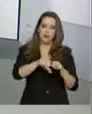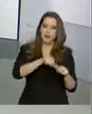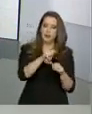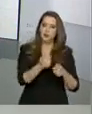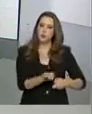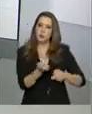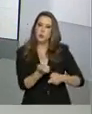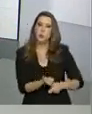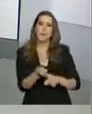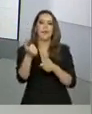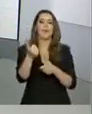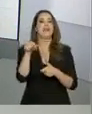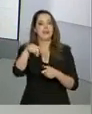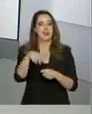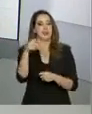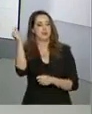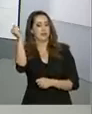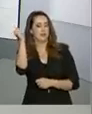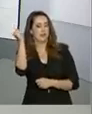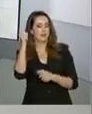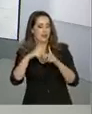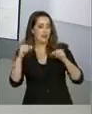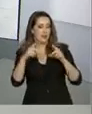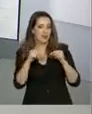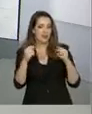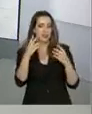isso, Luciana Colares de Holanda? Bom dia pra você.